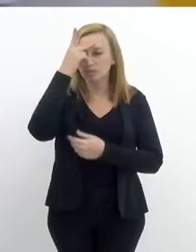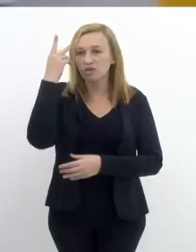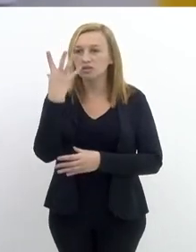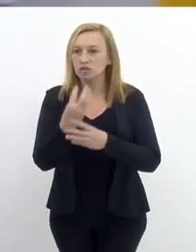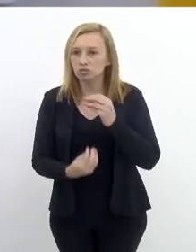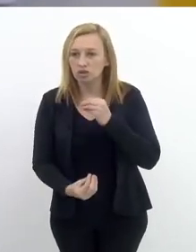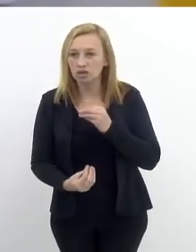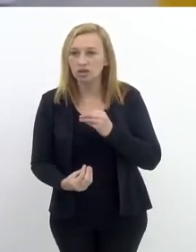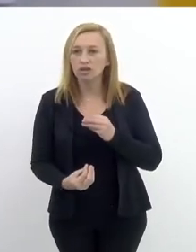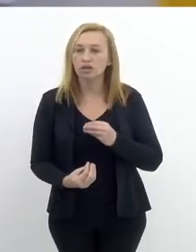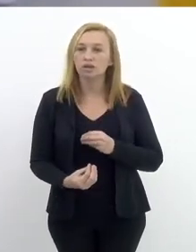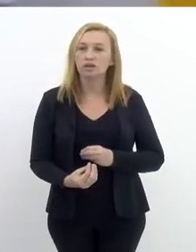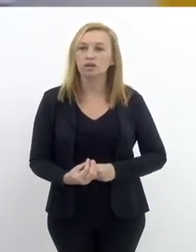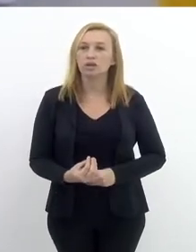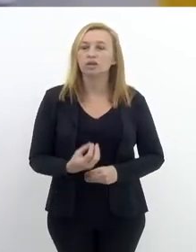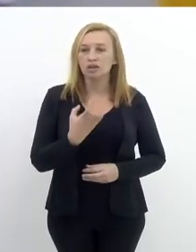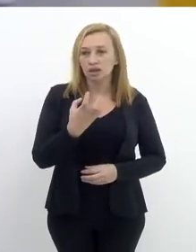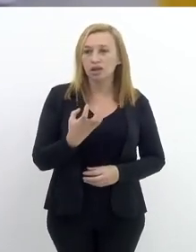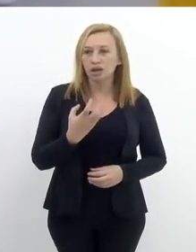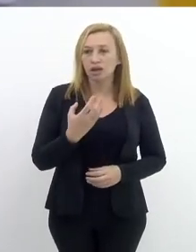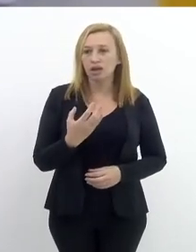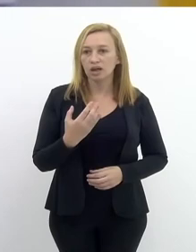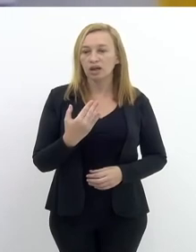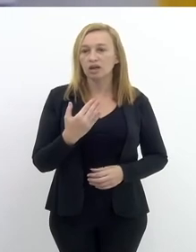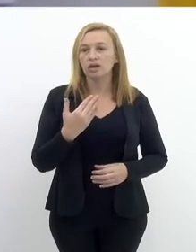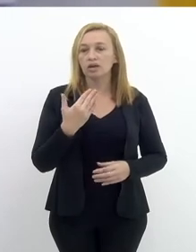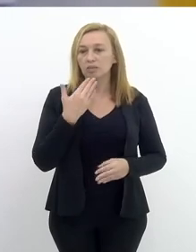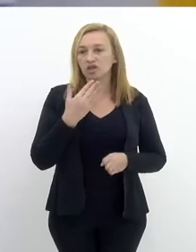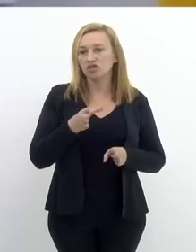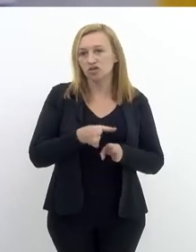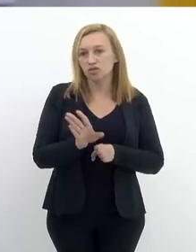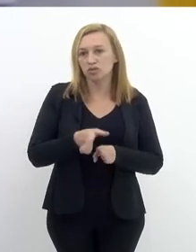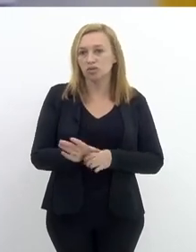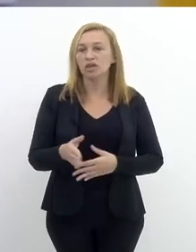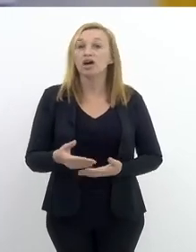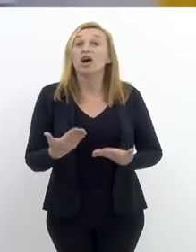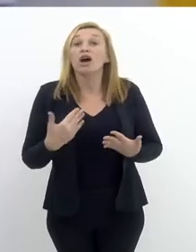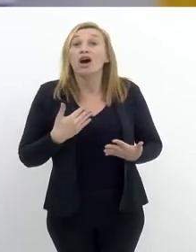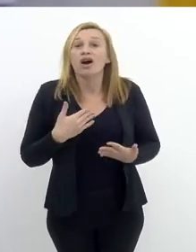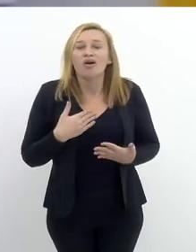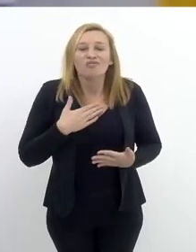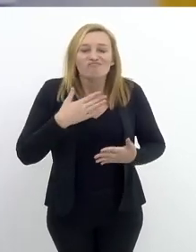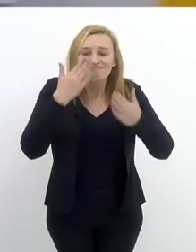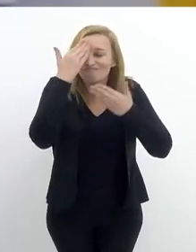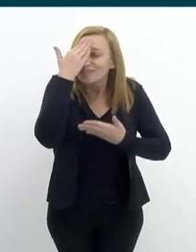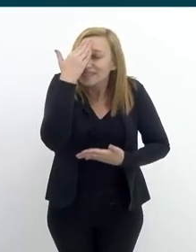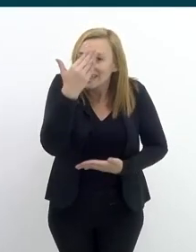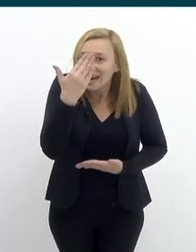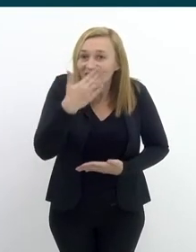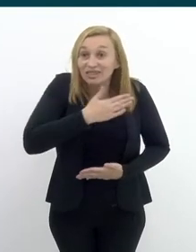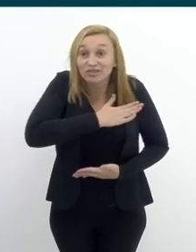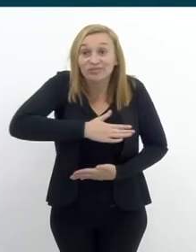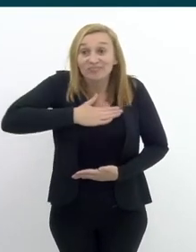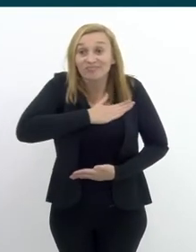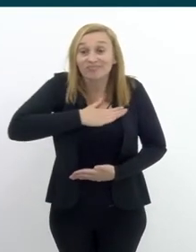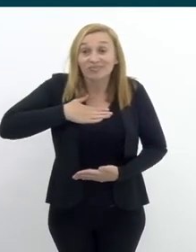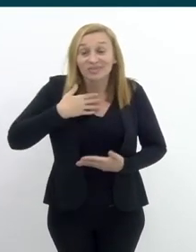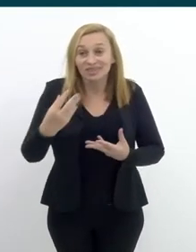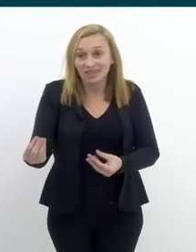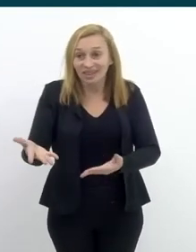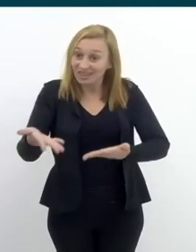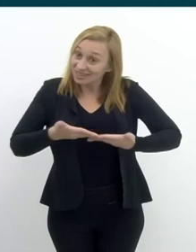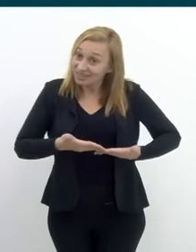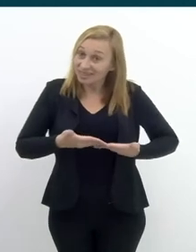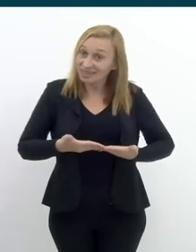autoridades, quanto de famílias de pessoas desaparecidas que queiram fazer algum tipo de pedido de orientação. Gente, muitíssimo obrigado,